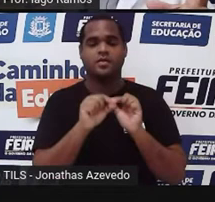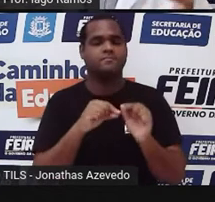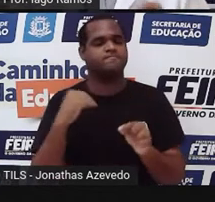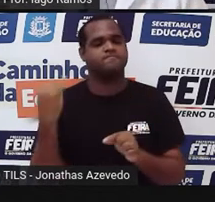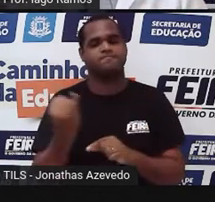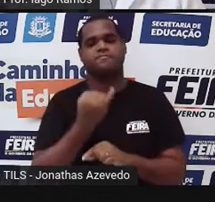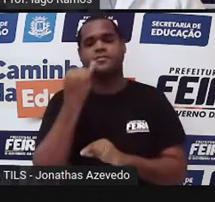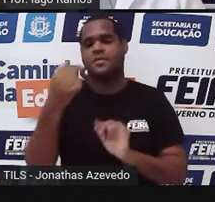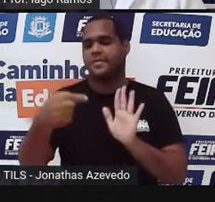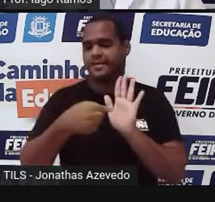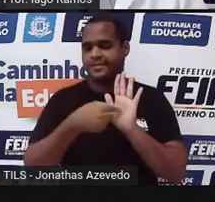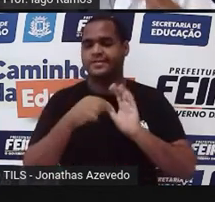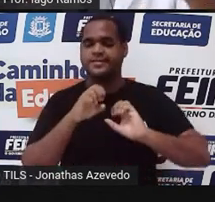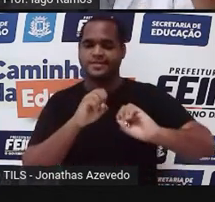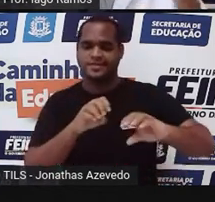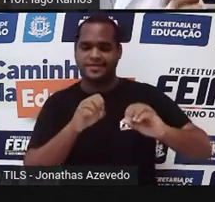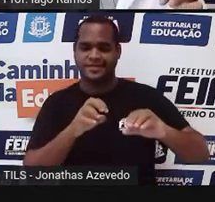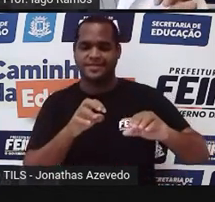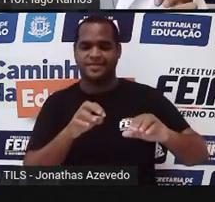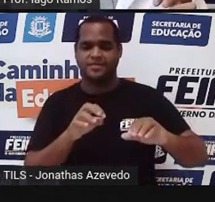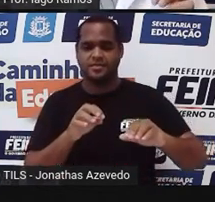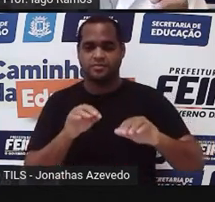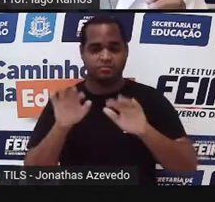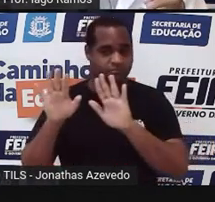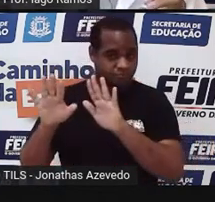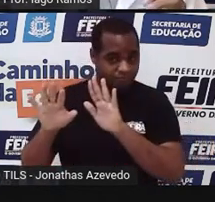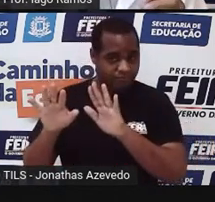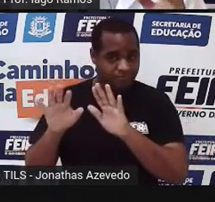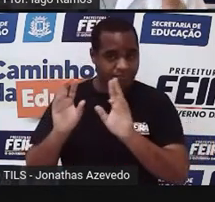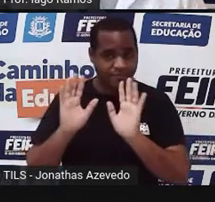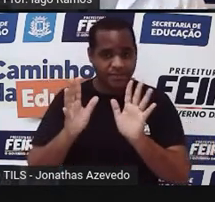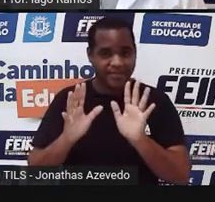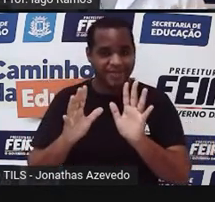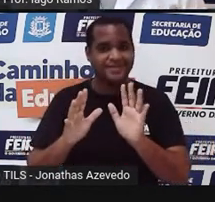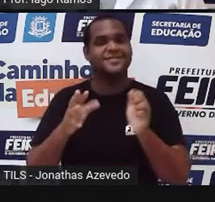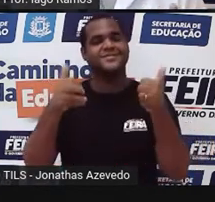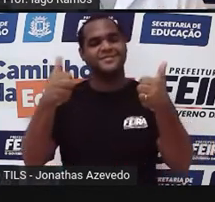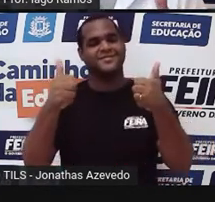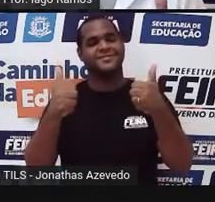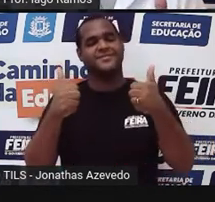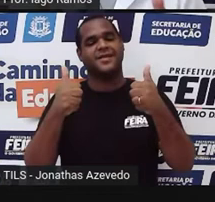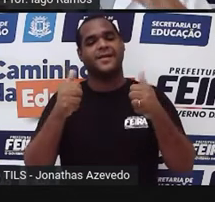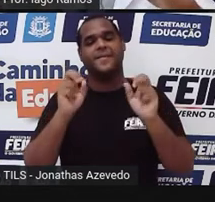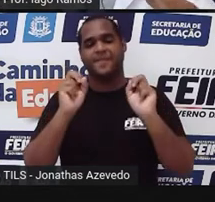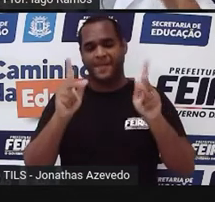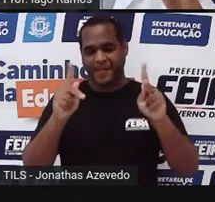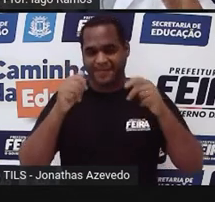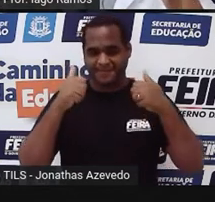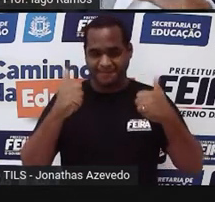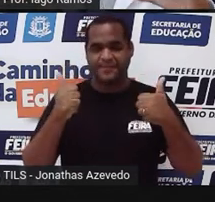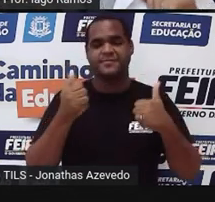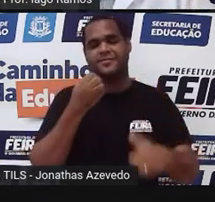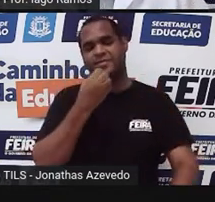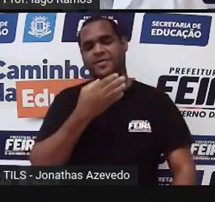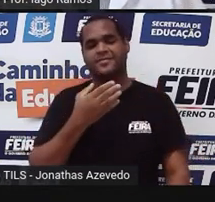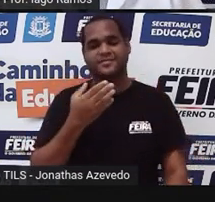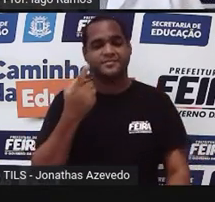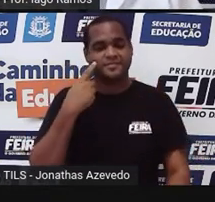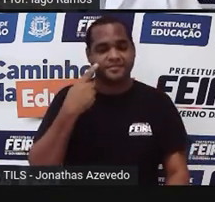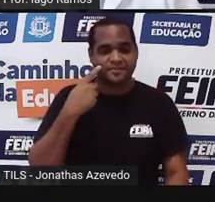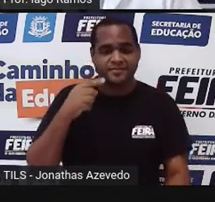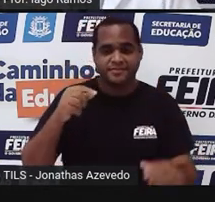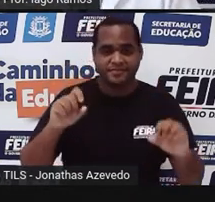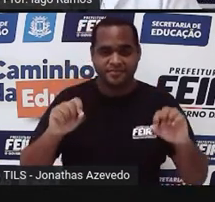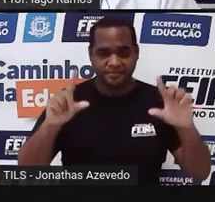que é o objetivo da nossa aula. Guardou a pergunta? Beleza? Bacana? Prontinho. Vamos fazer